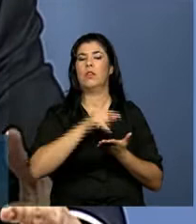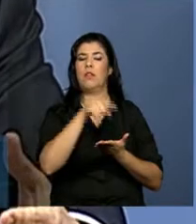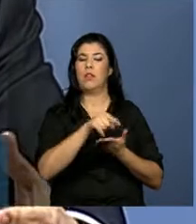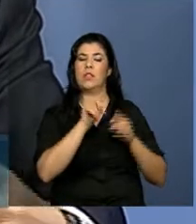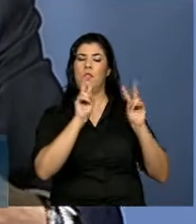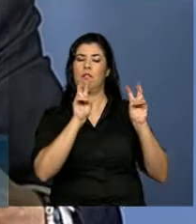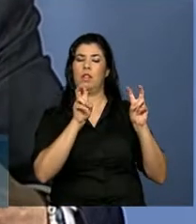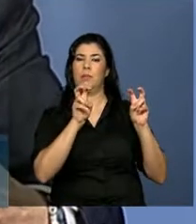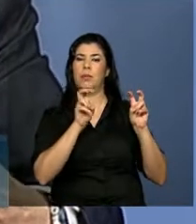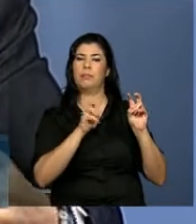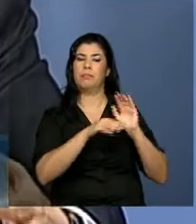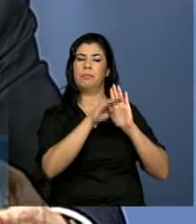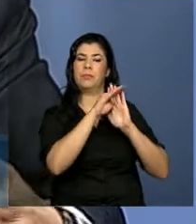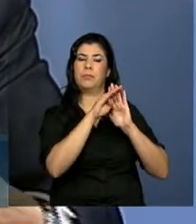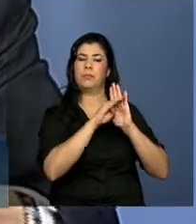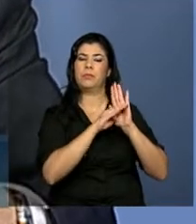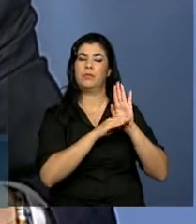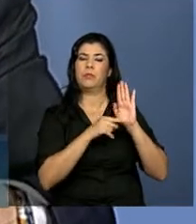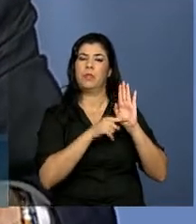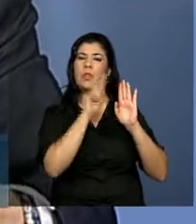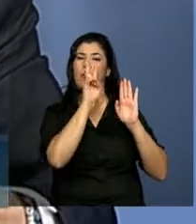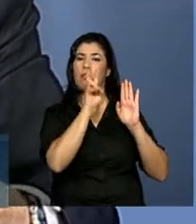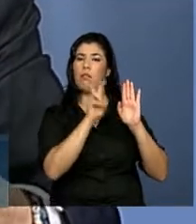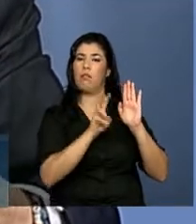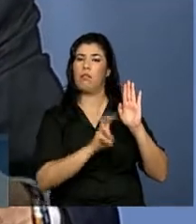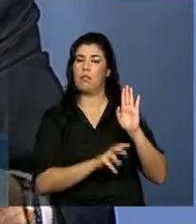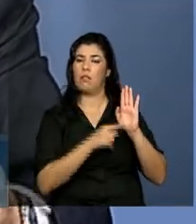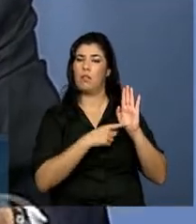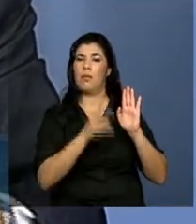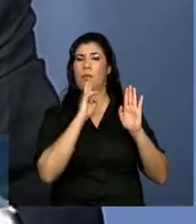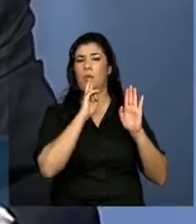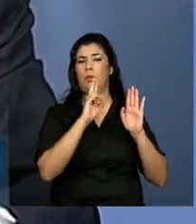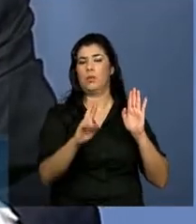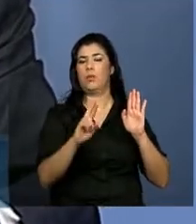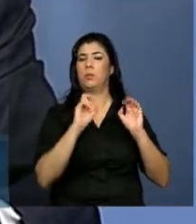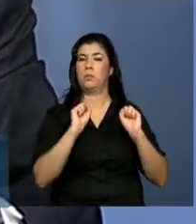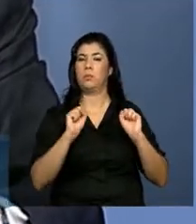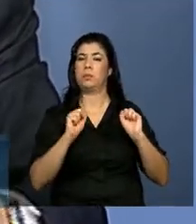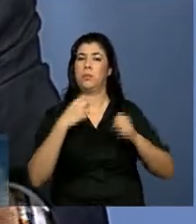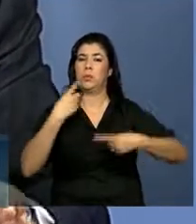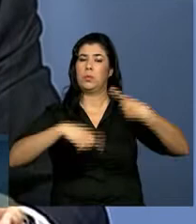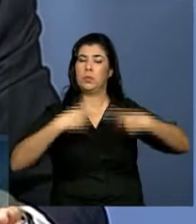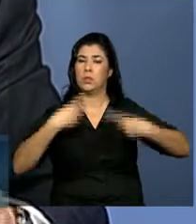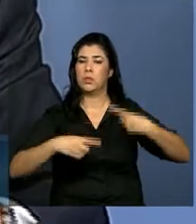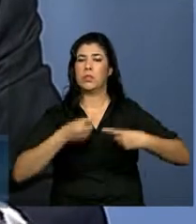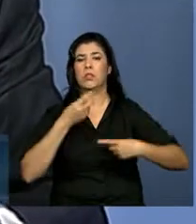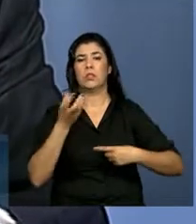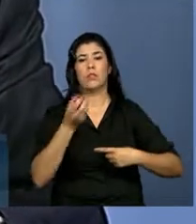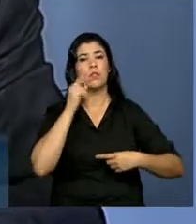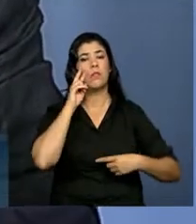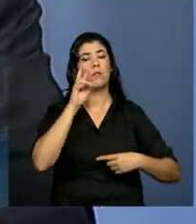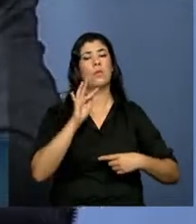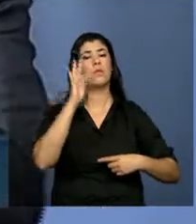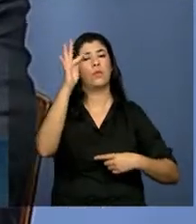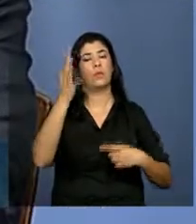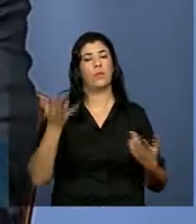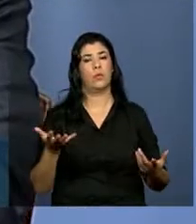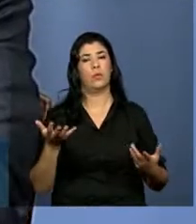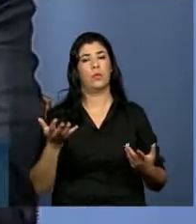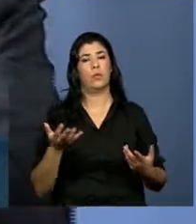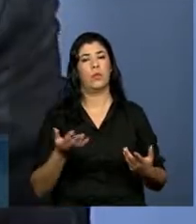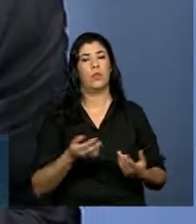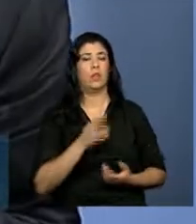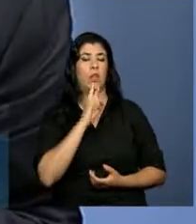gostaria que acontecessem, que acontecessem, esses são resultados que eu desejaria ver, esses são